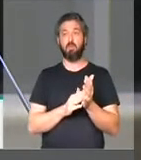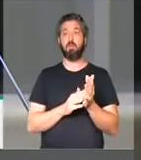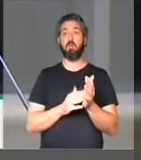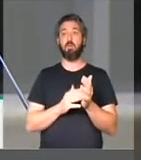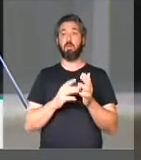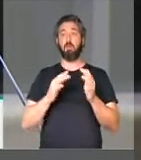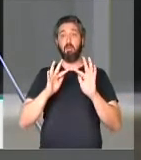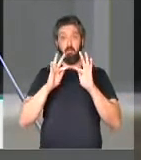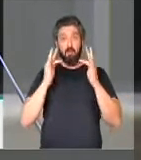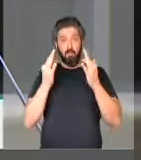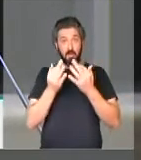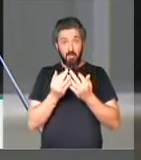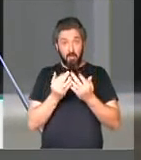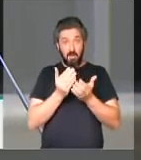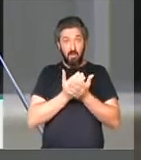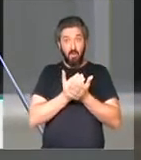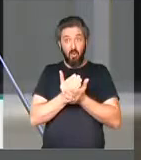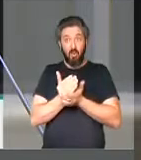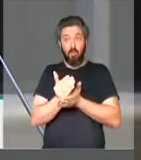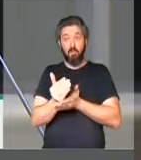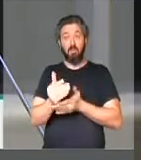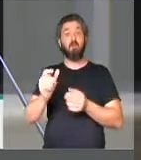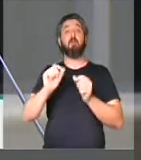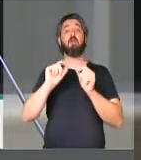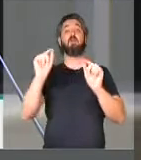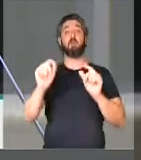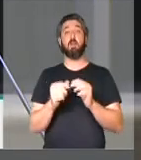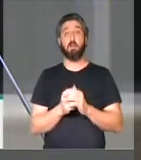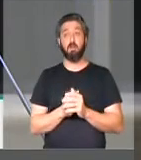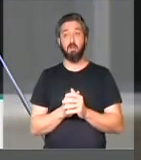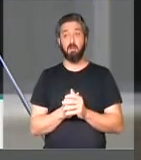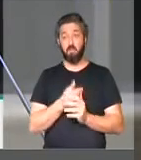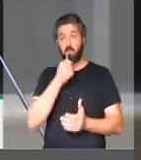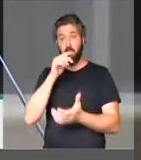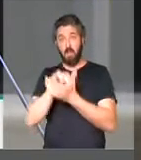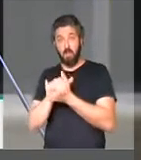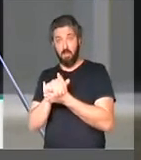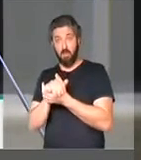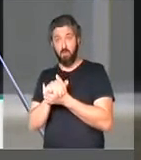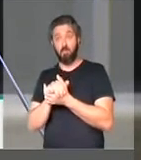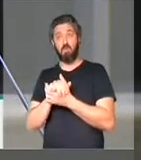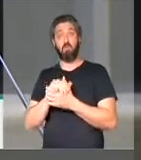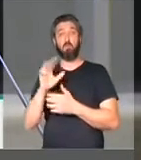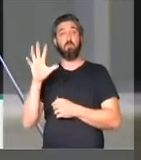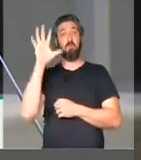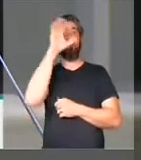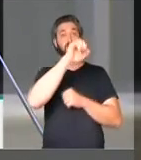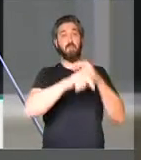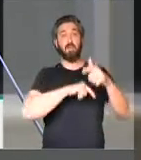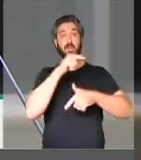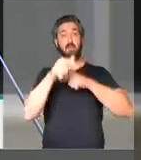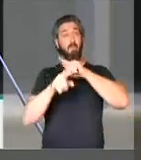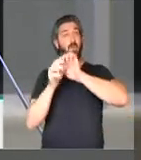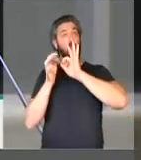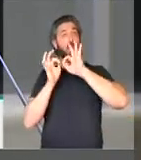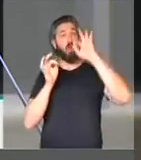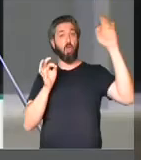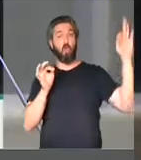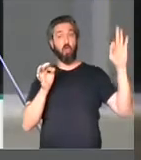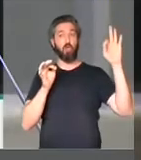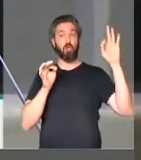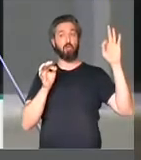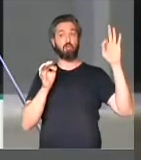As famílias, deputado, começou a fazer o seguinte. Os maridos iam buscar trabalho em outro lugar,